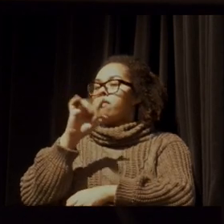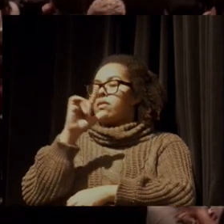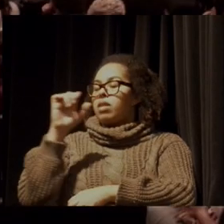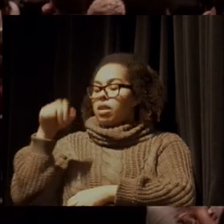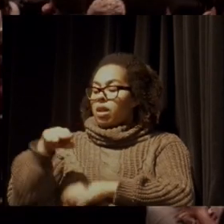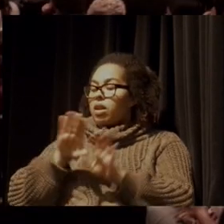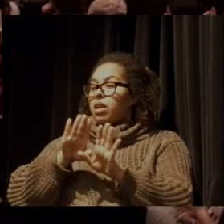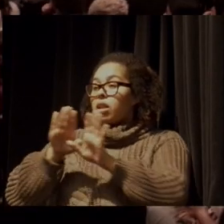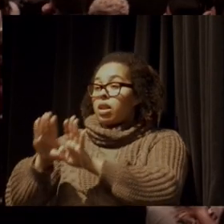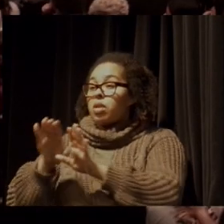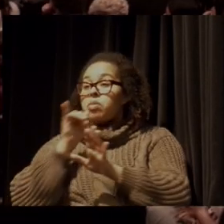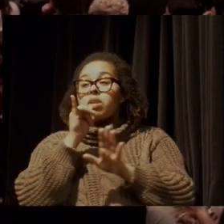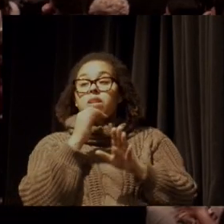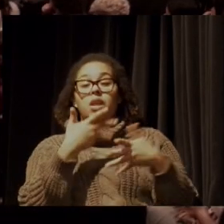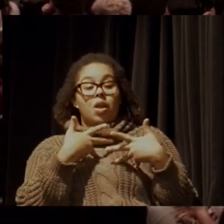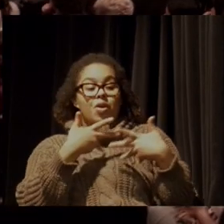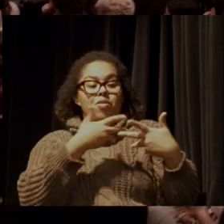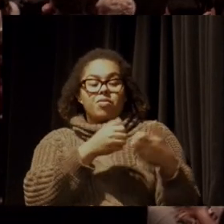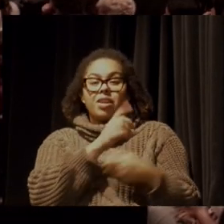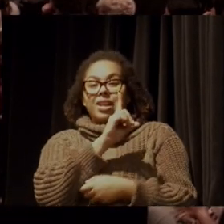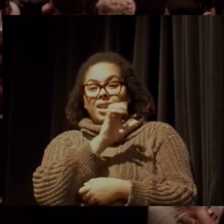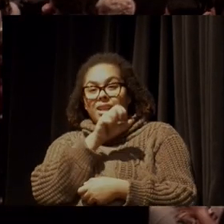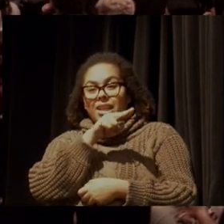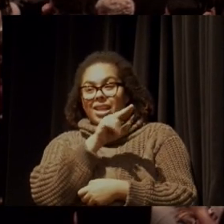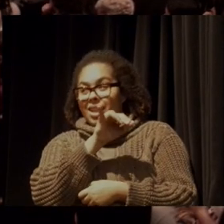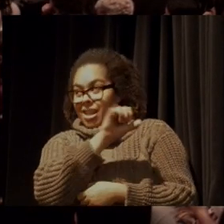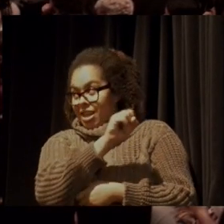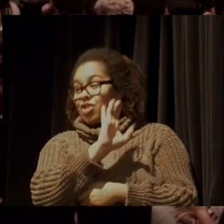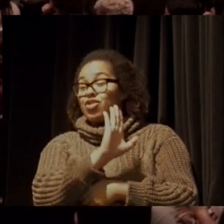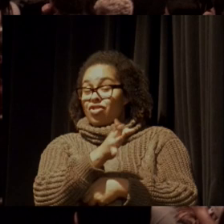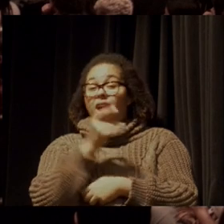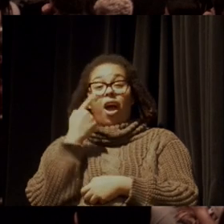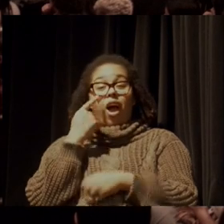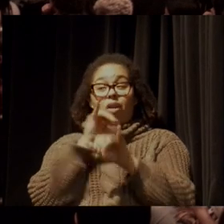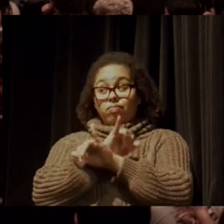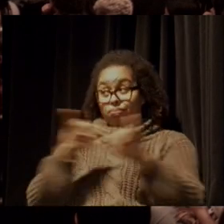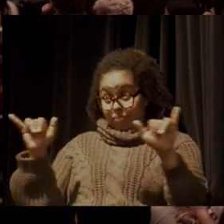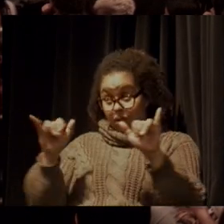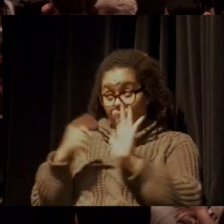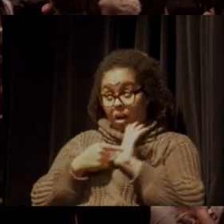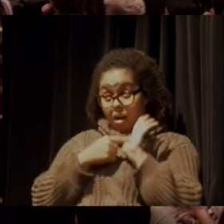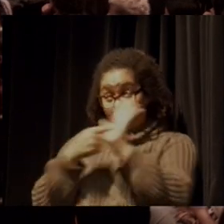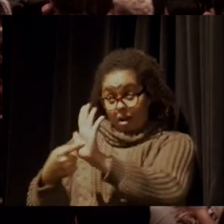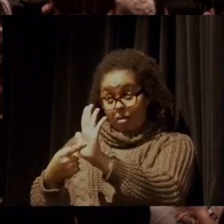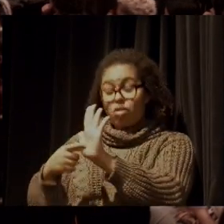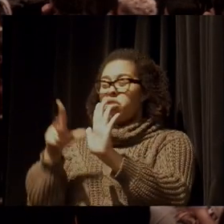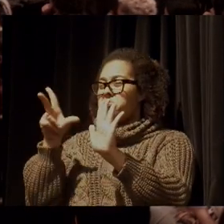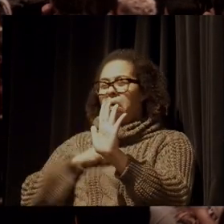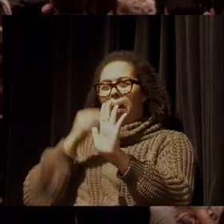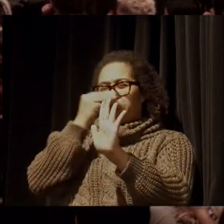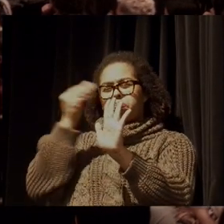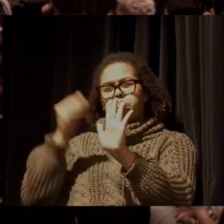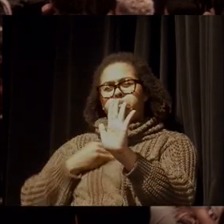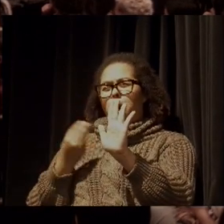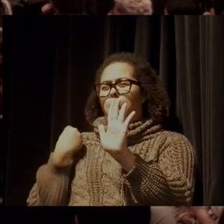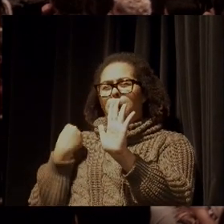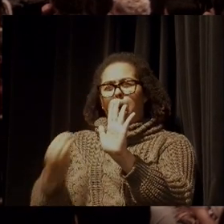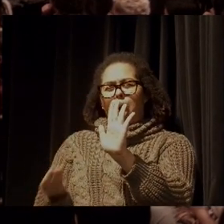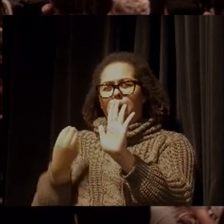convidou todo mundo, menos eu, mas eu conheço, porque o Denise ficou registrado aqui, quero deixar uma denúncia de discriminação,